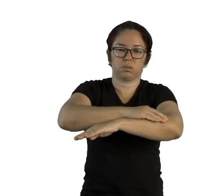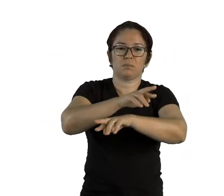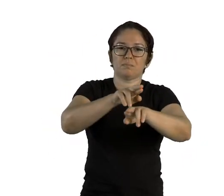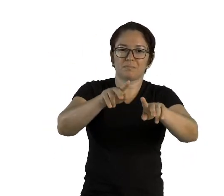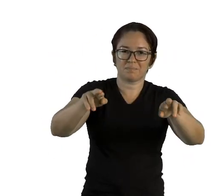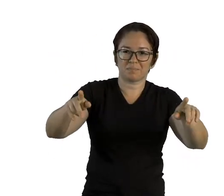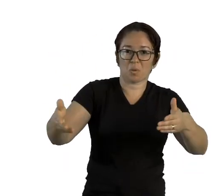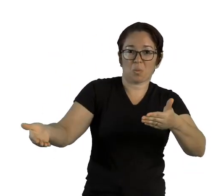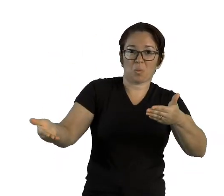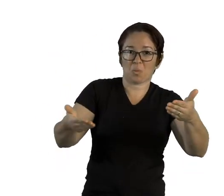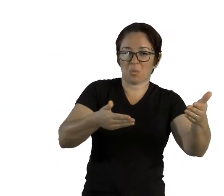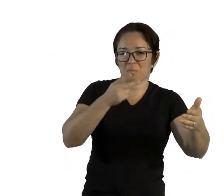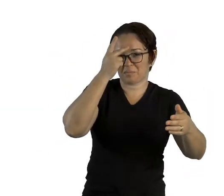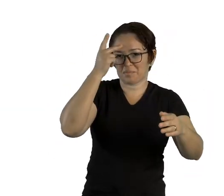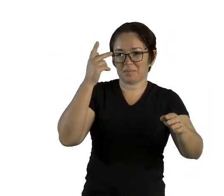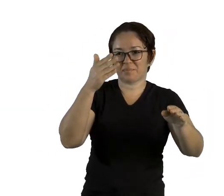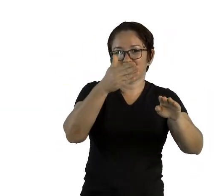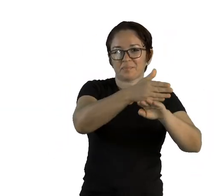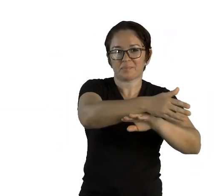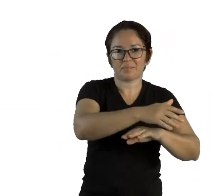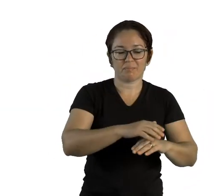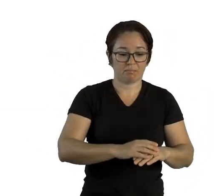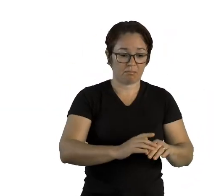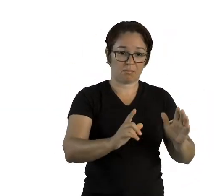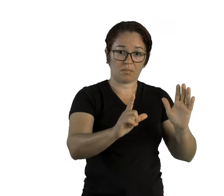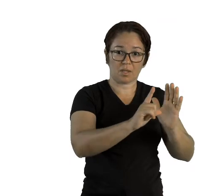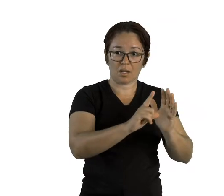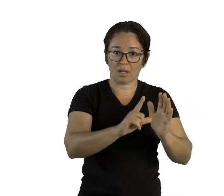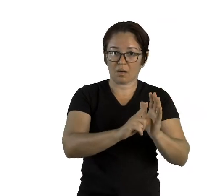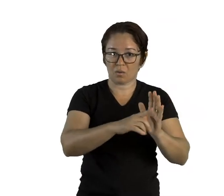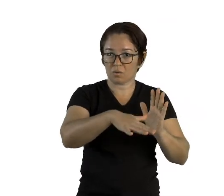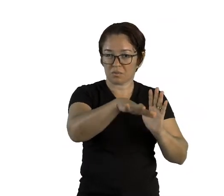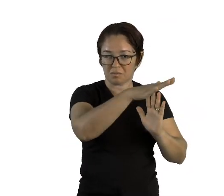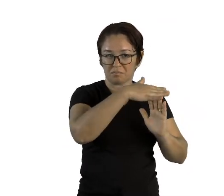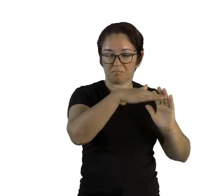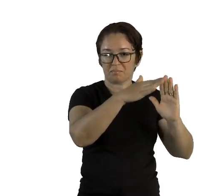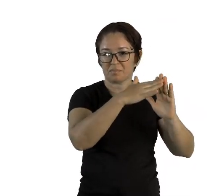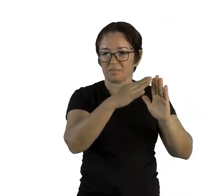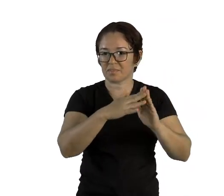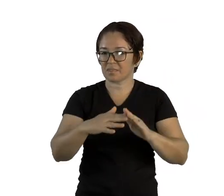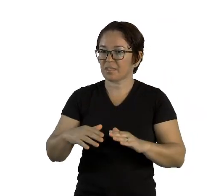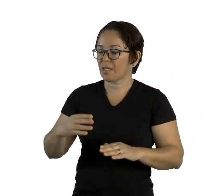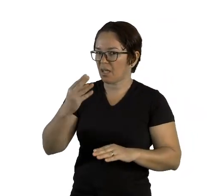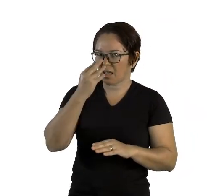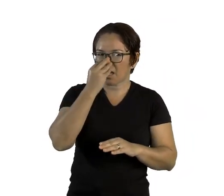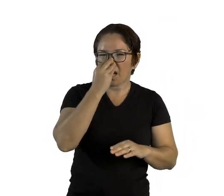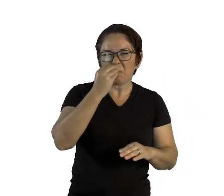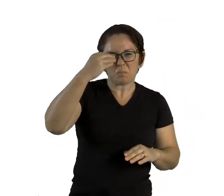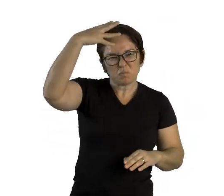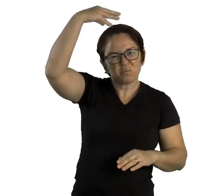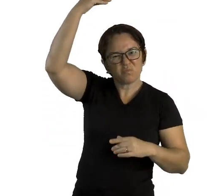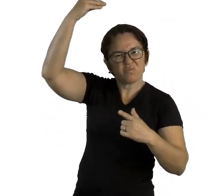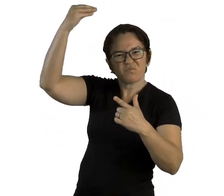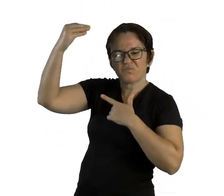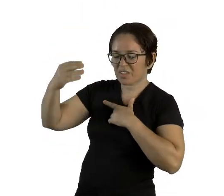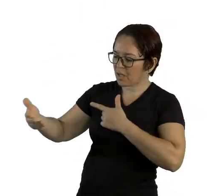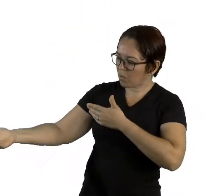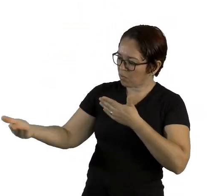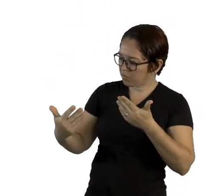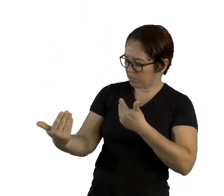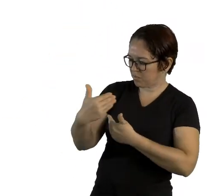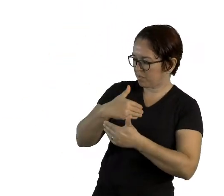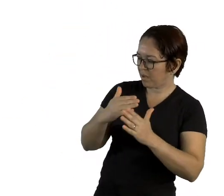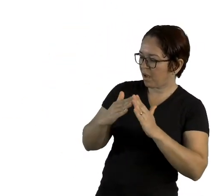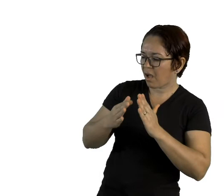A bruxa convidou o carteiro para entrar e descansar, ler o jornal da noite e tomar um gole de chá. O